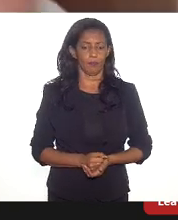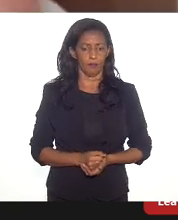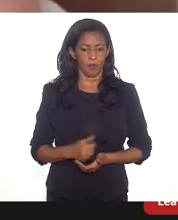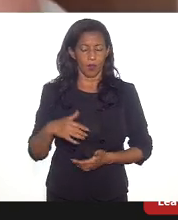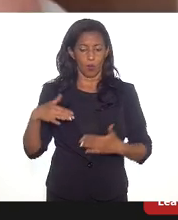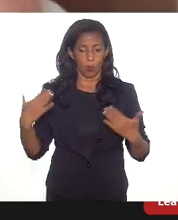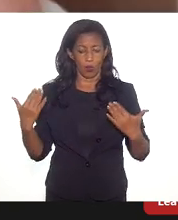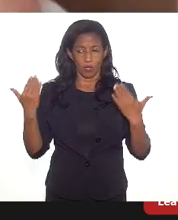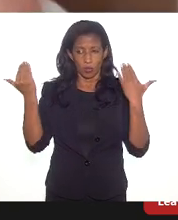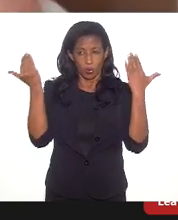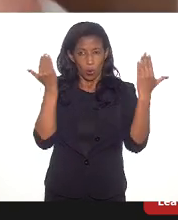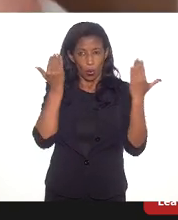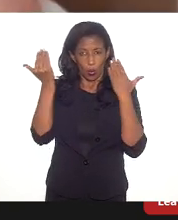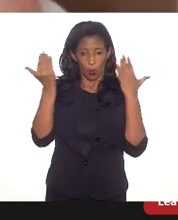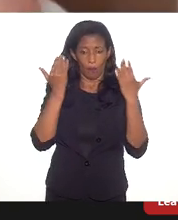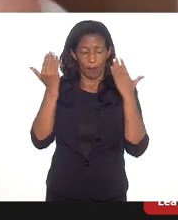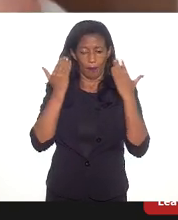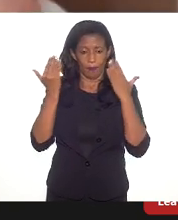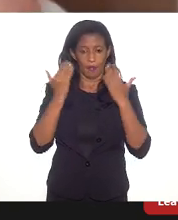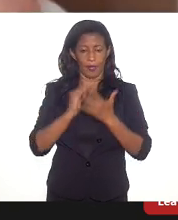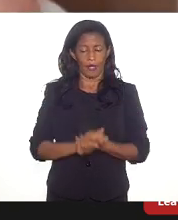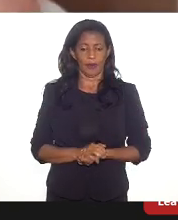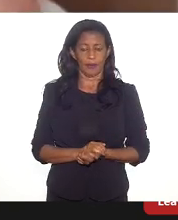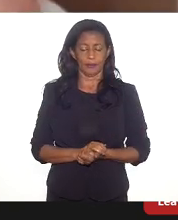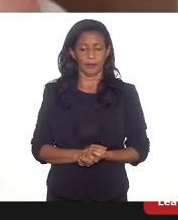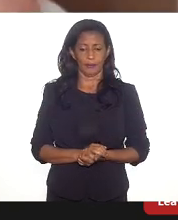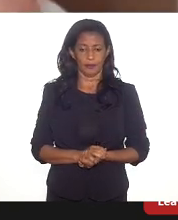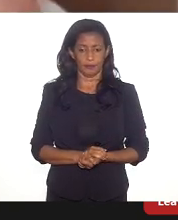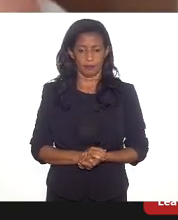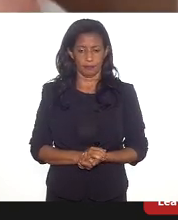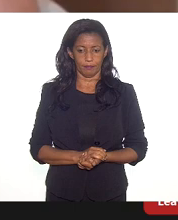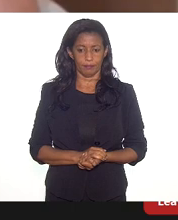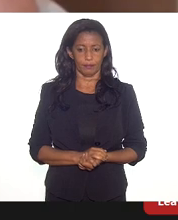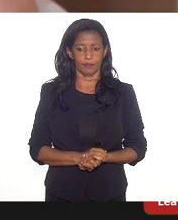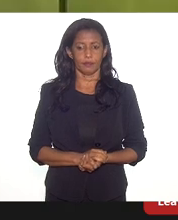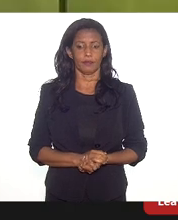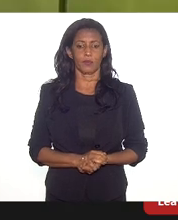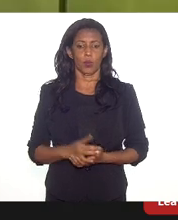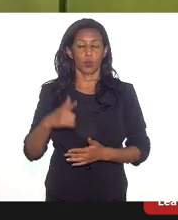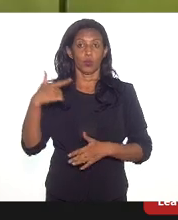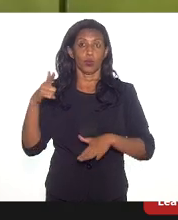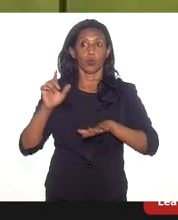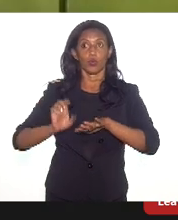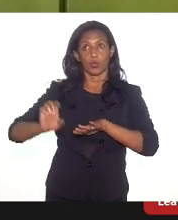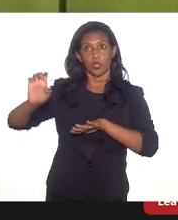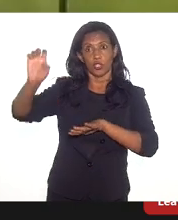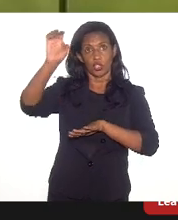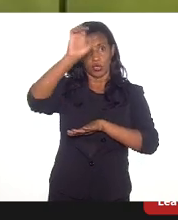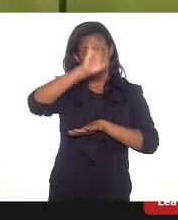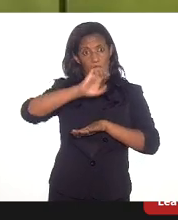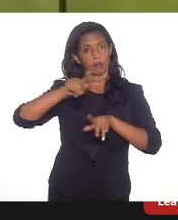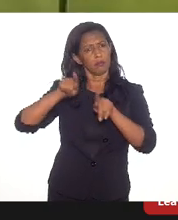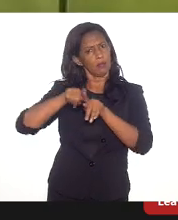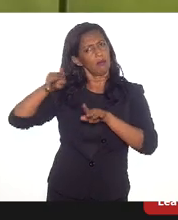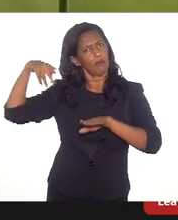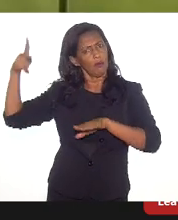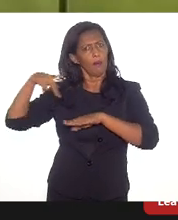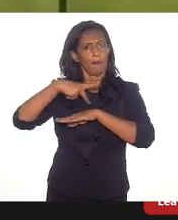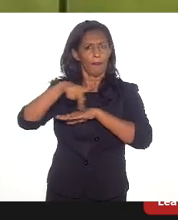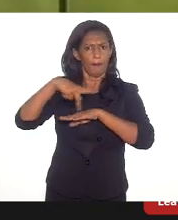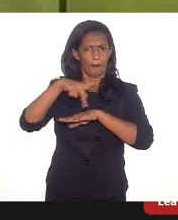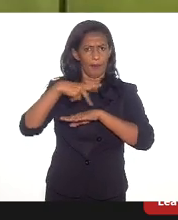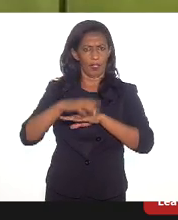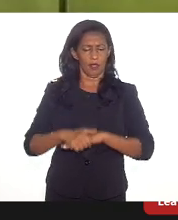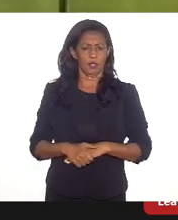poder comparar com as outras... Com os outros estados e os outros países. Eu posso